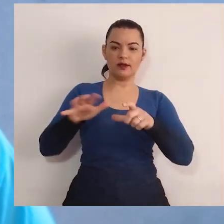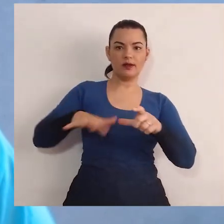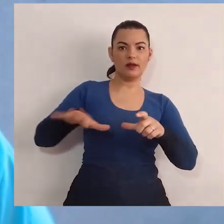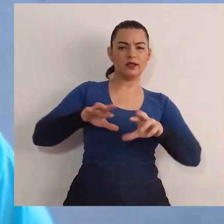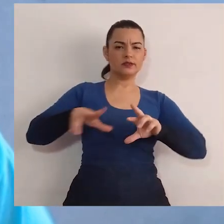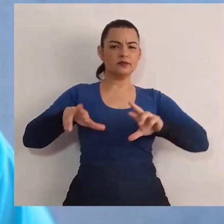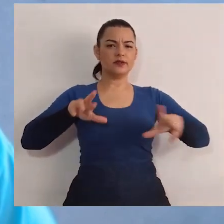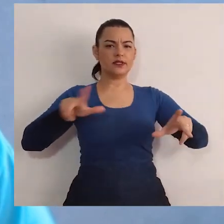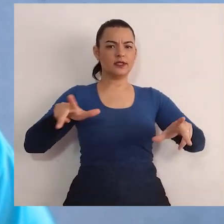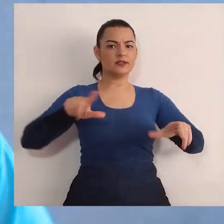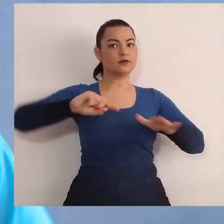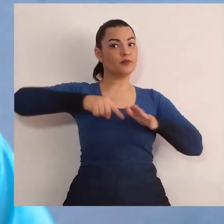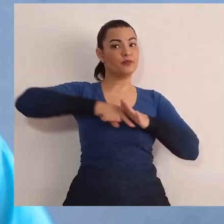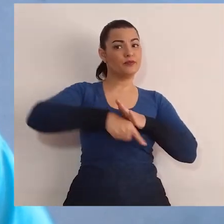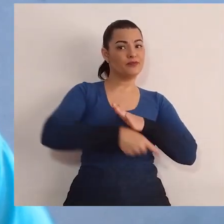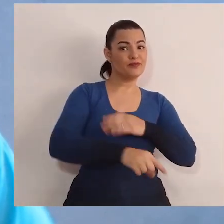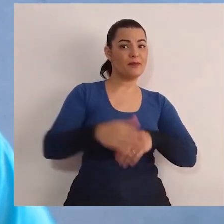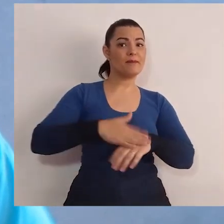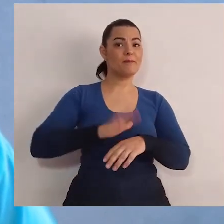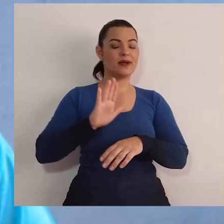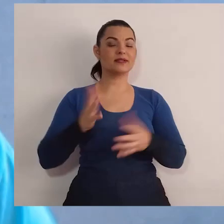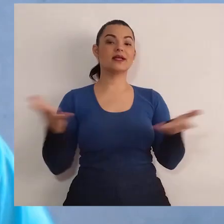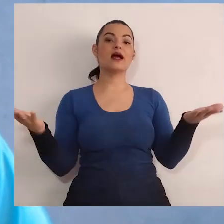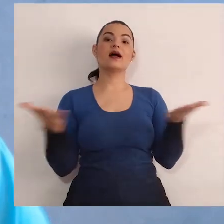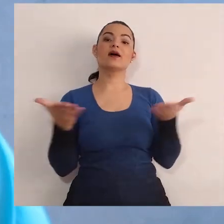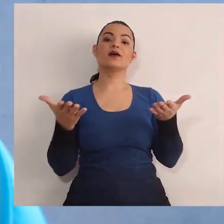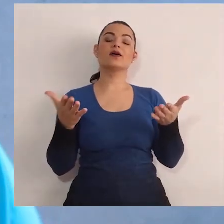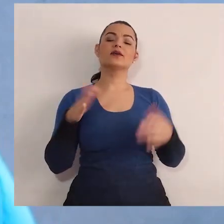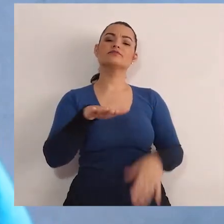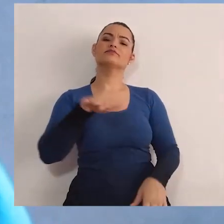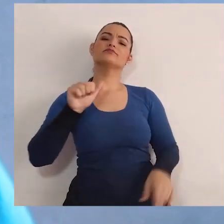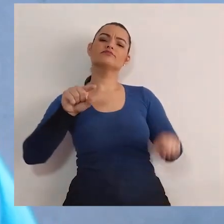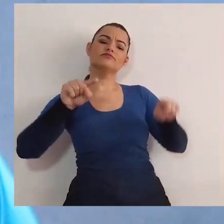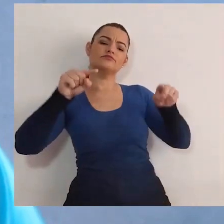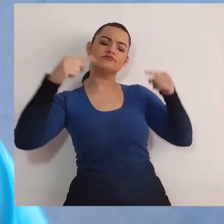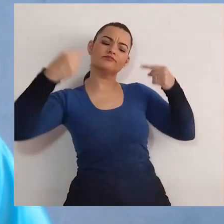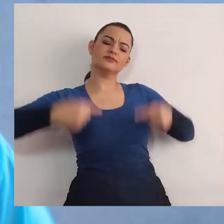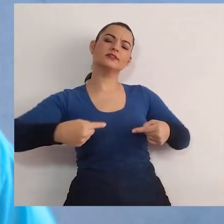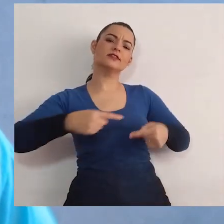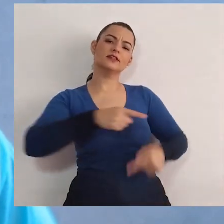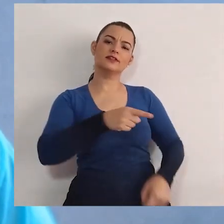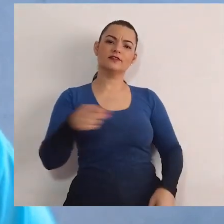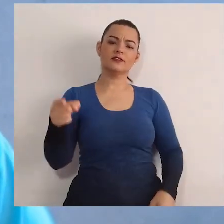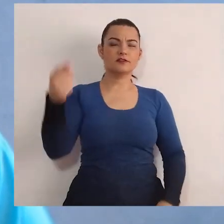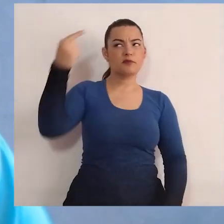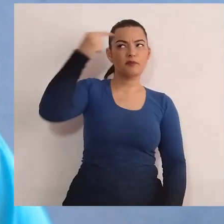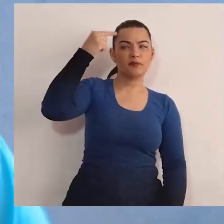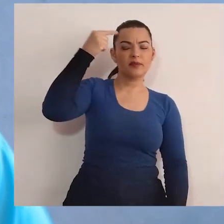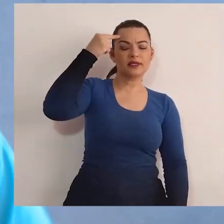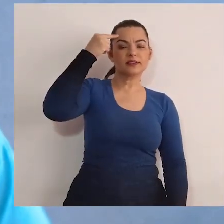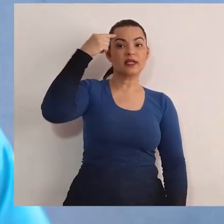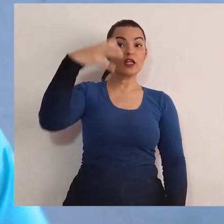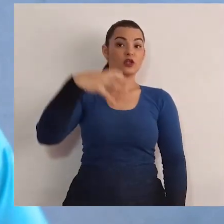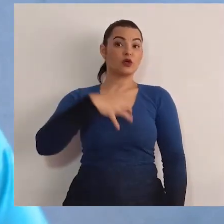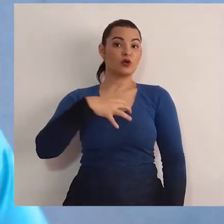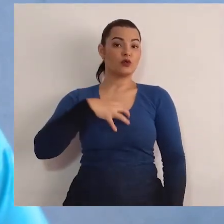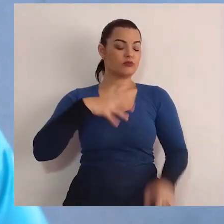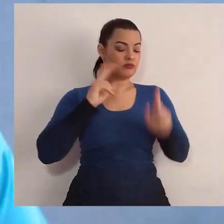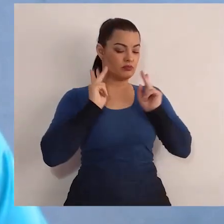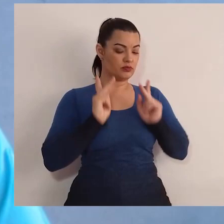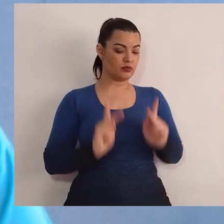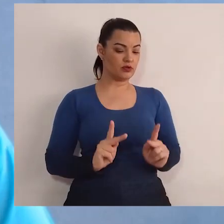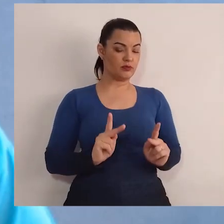espaços. Só que agora, eu vou te desafiar a pensar no comportamento nesses